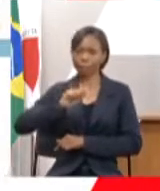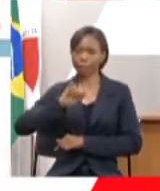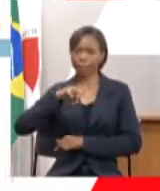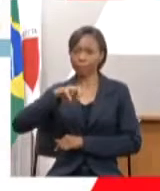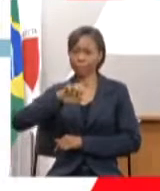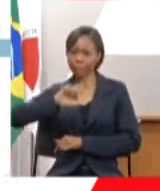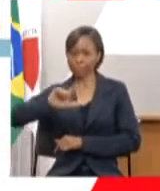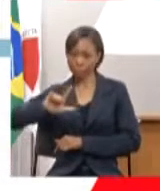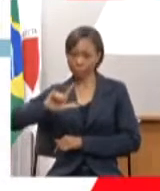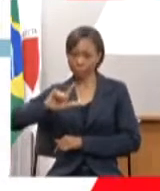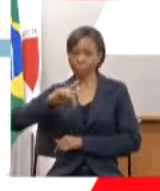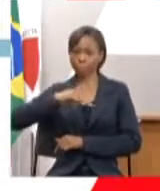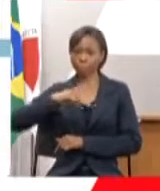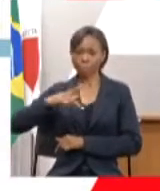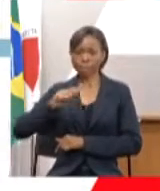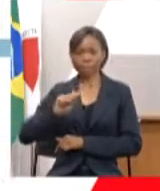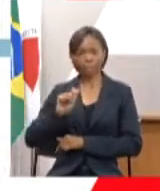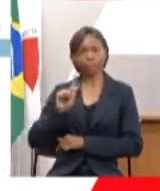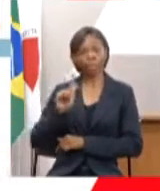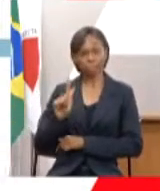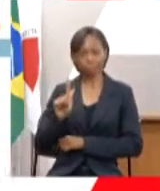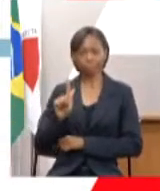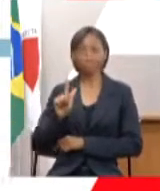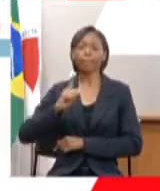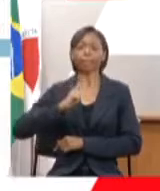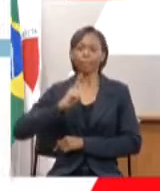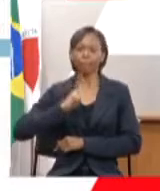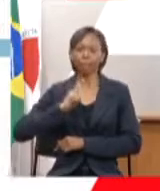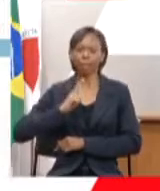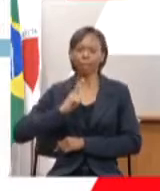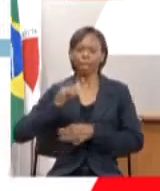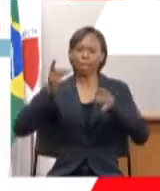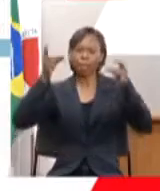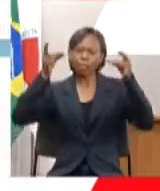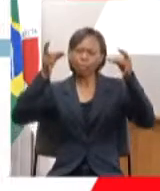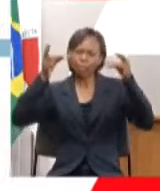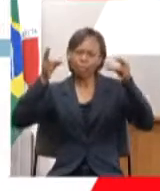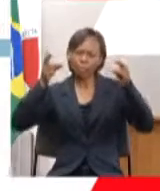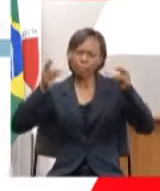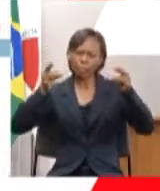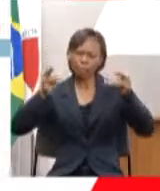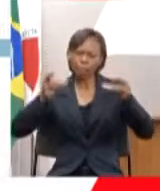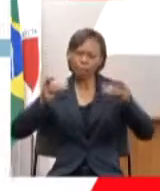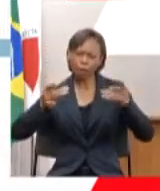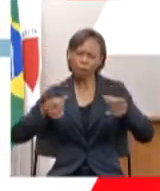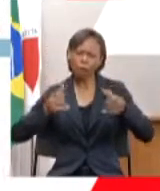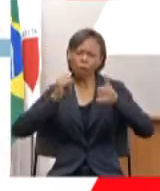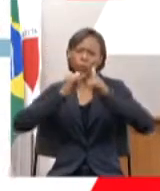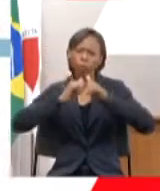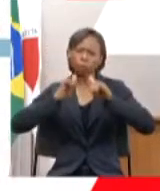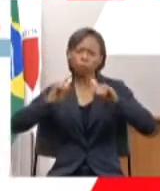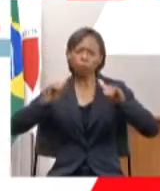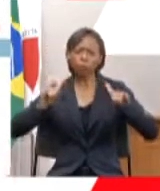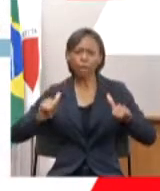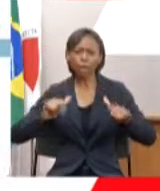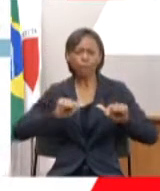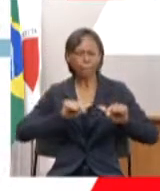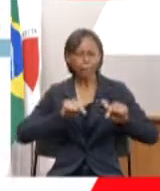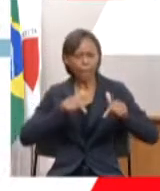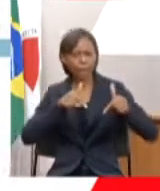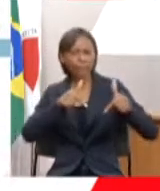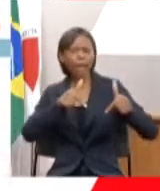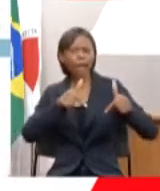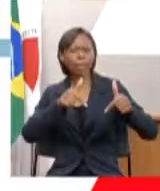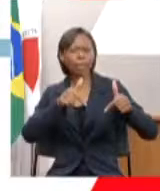informações detalhadas sobre cada uma das ações do PPAG.